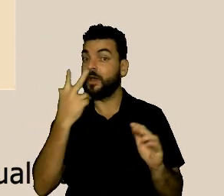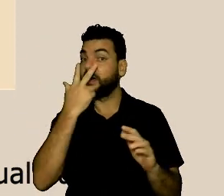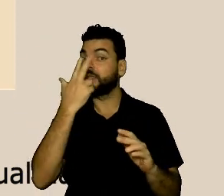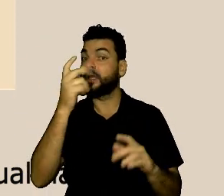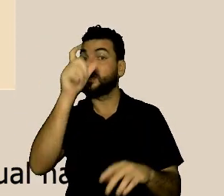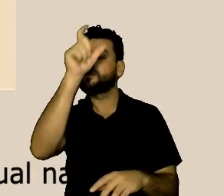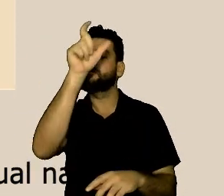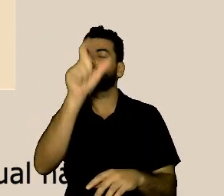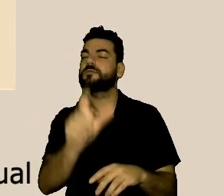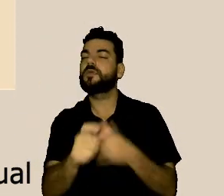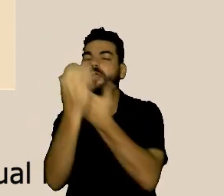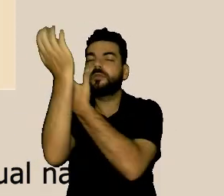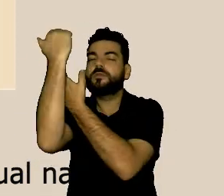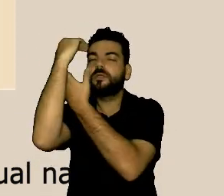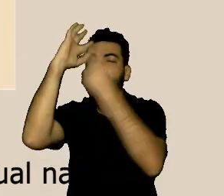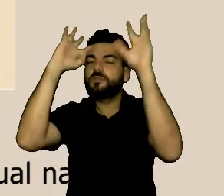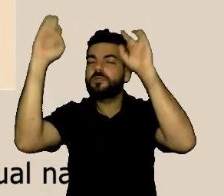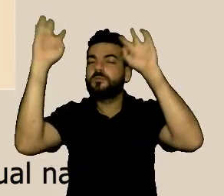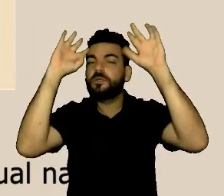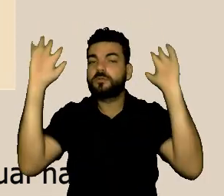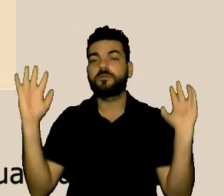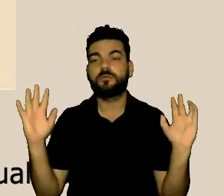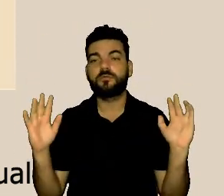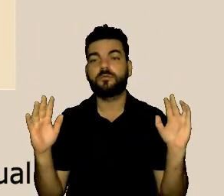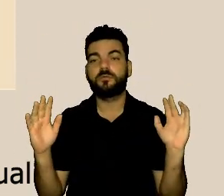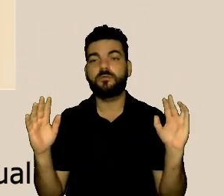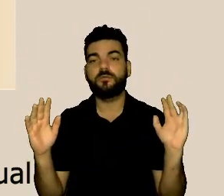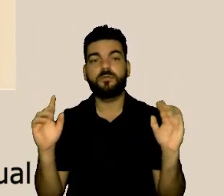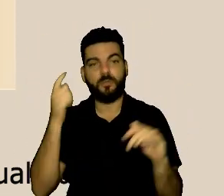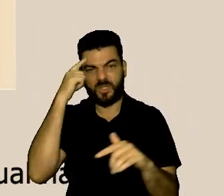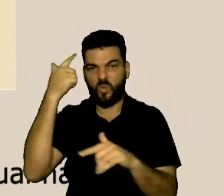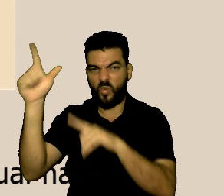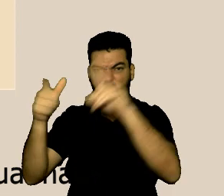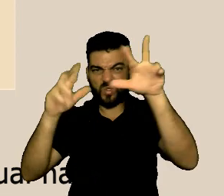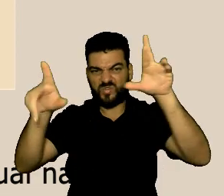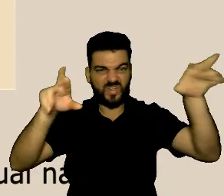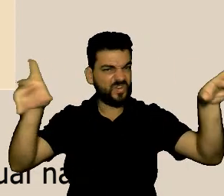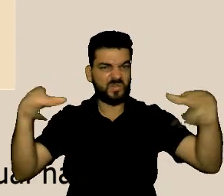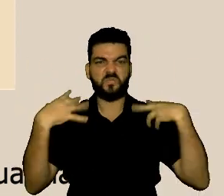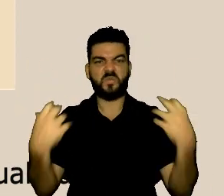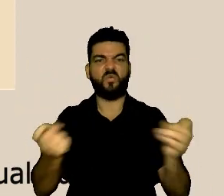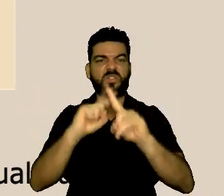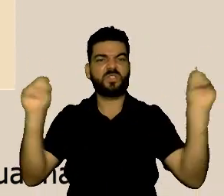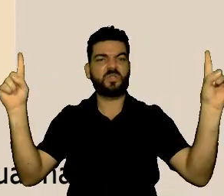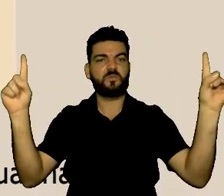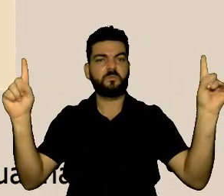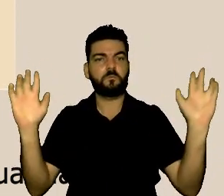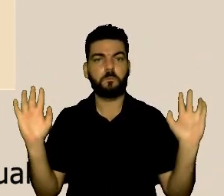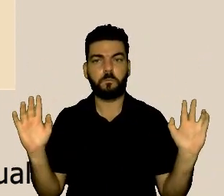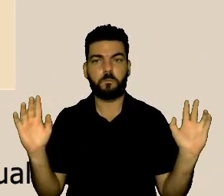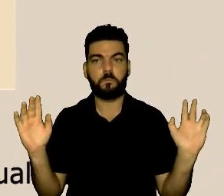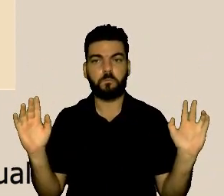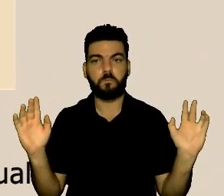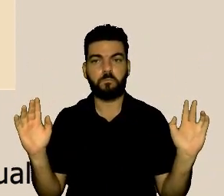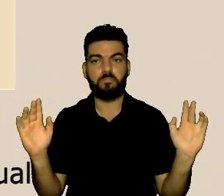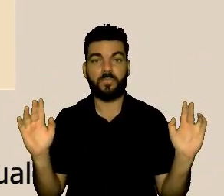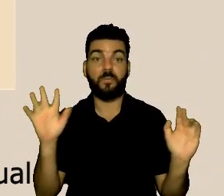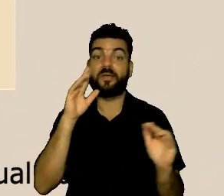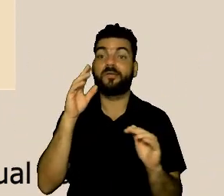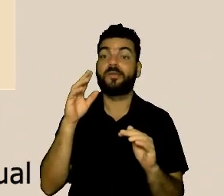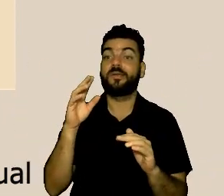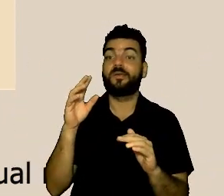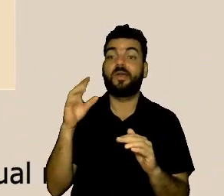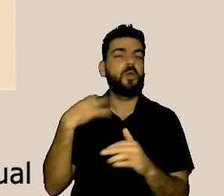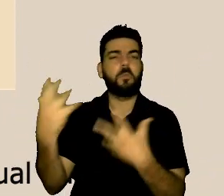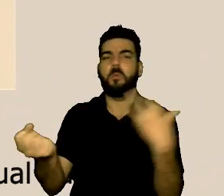nossas vidas também a diferença não é aceita a diferença não é aceita de nenhuma